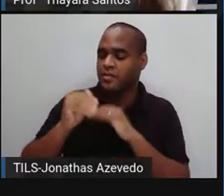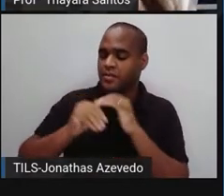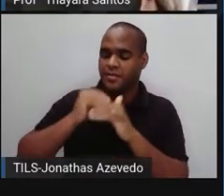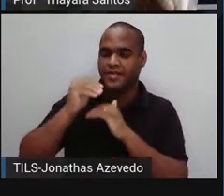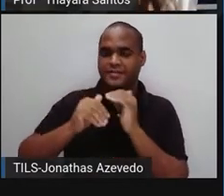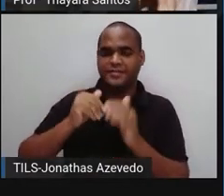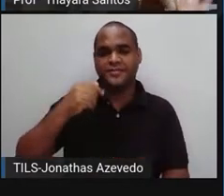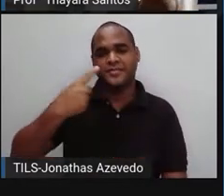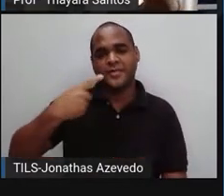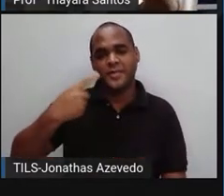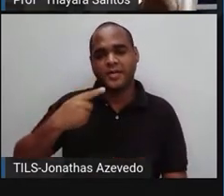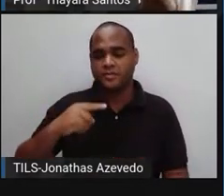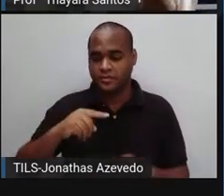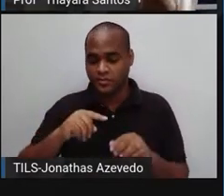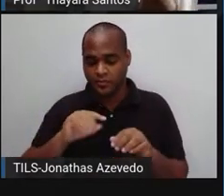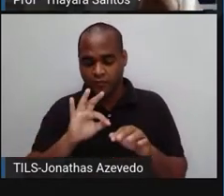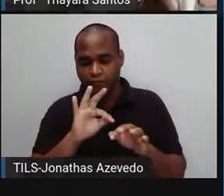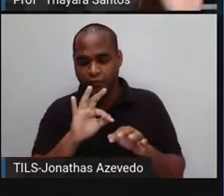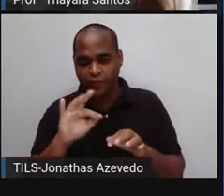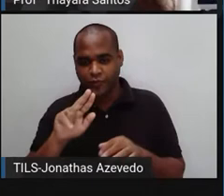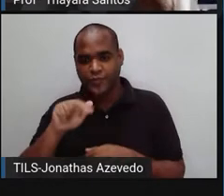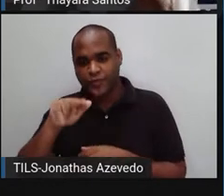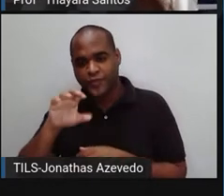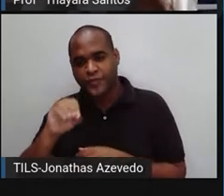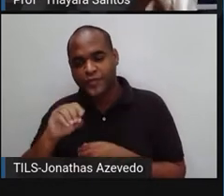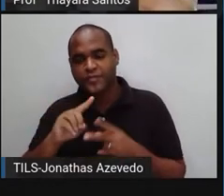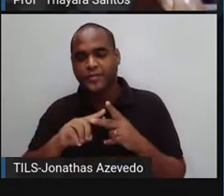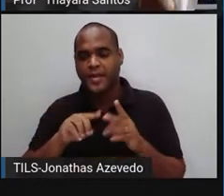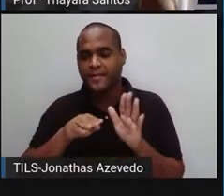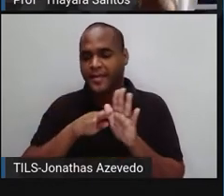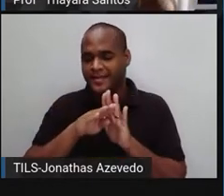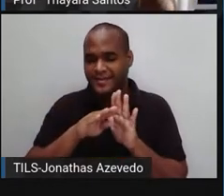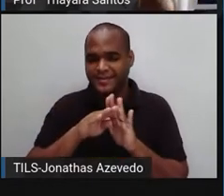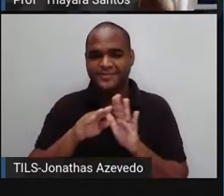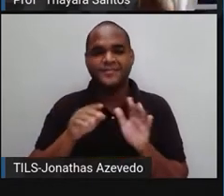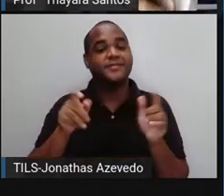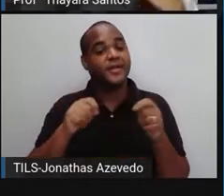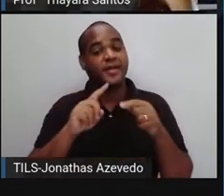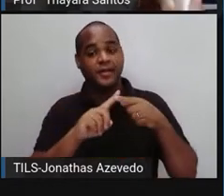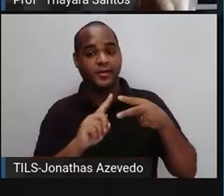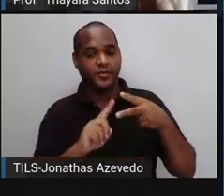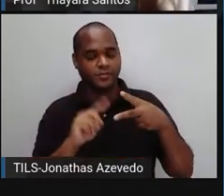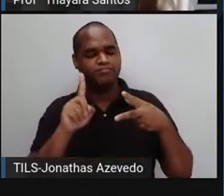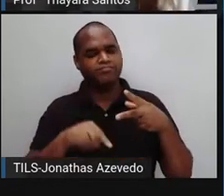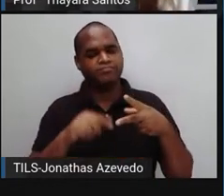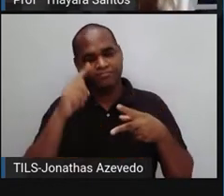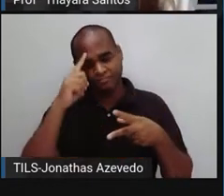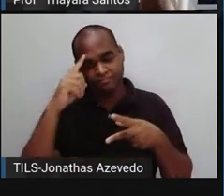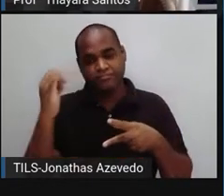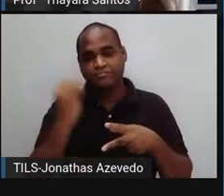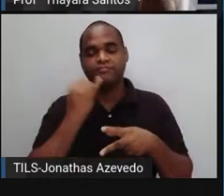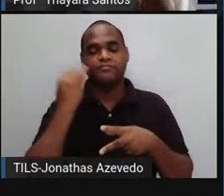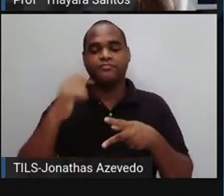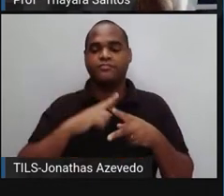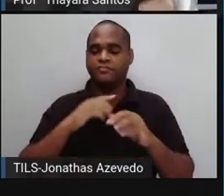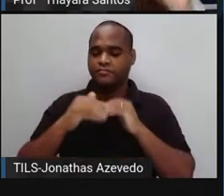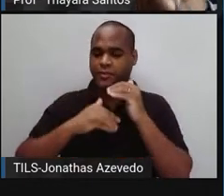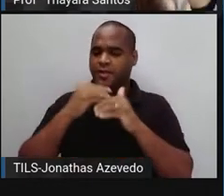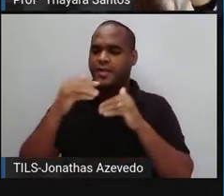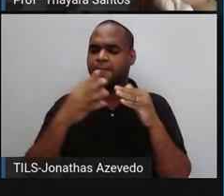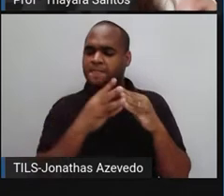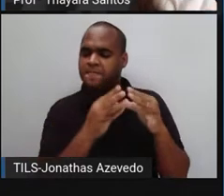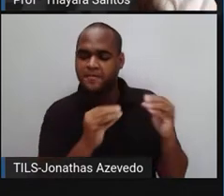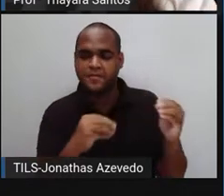Primeiro, os fungos e as bactérias. Os fungos e as bactérias são os agentes decompositores, porque são eles que fazem esse processo de decomposição.